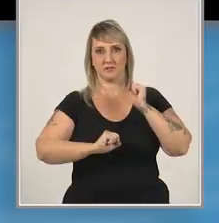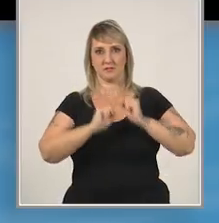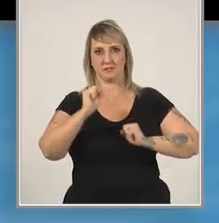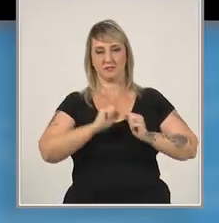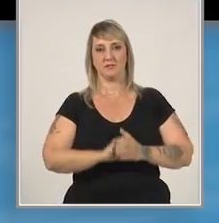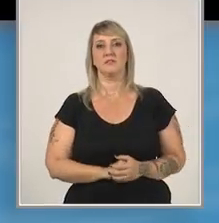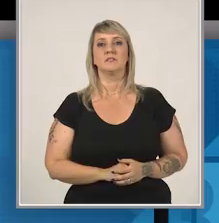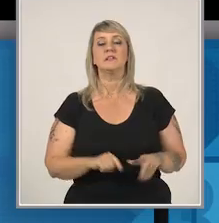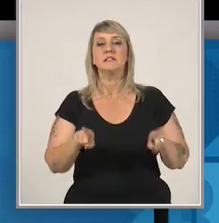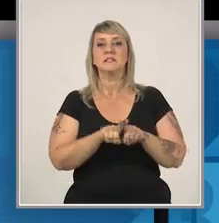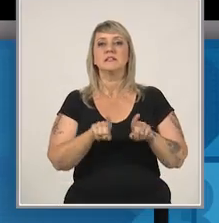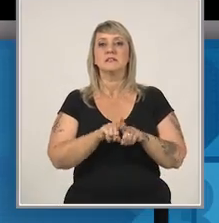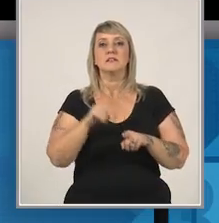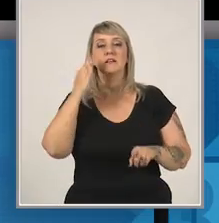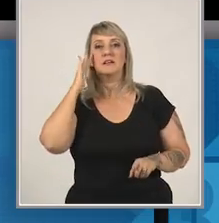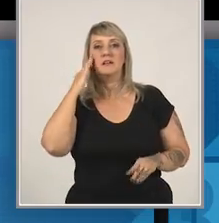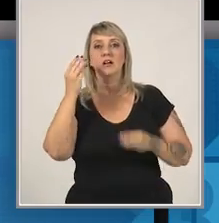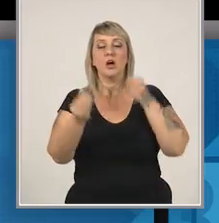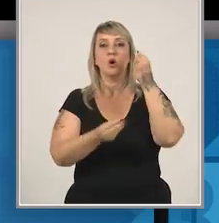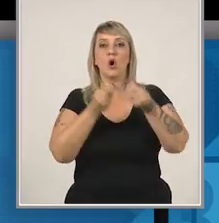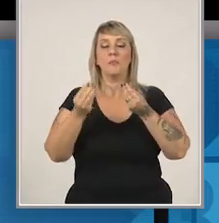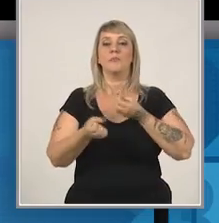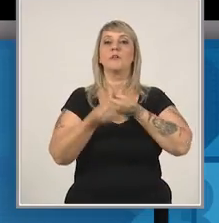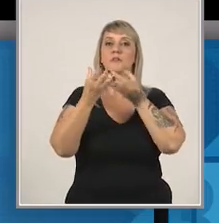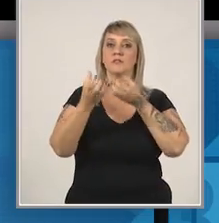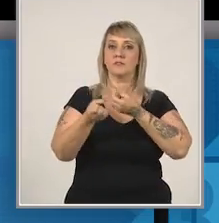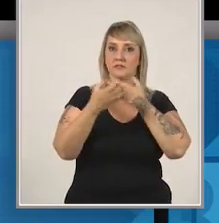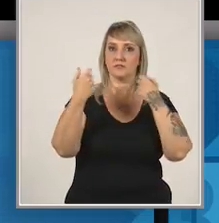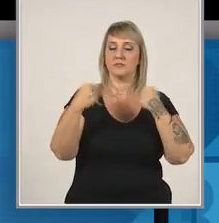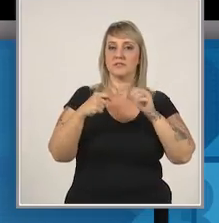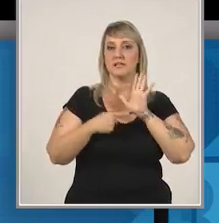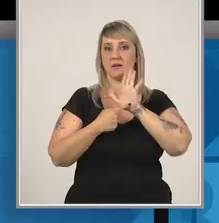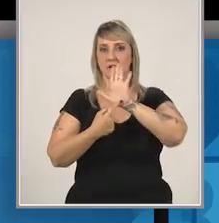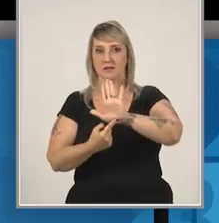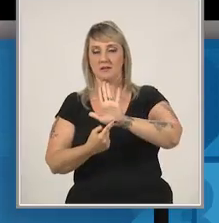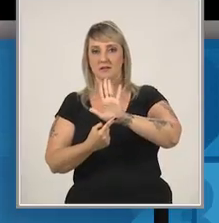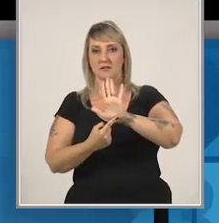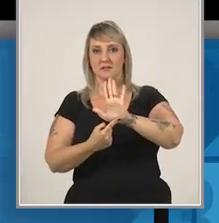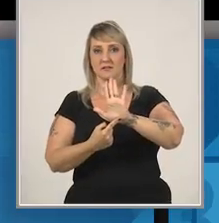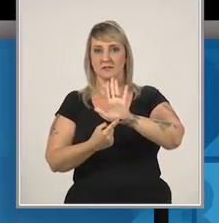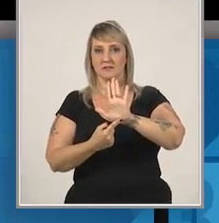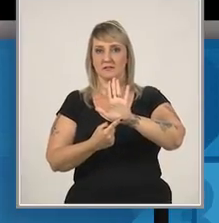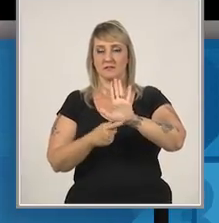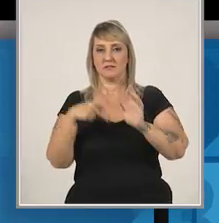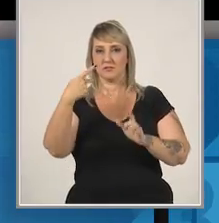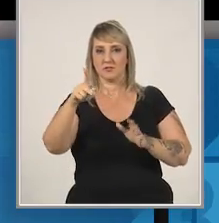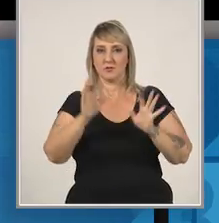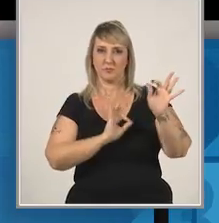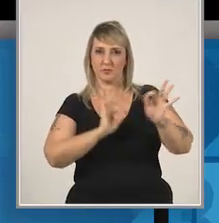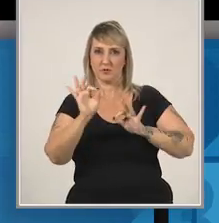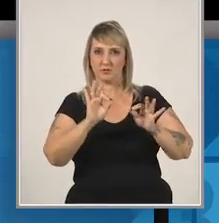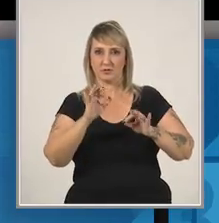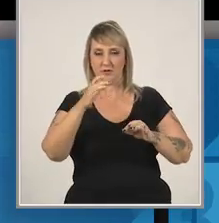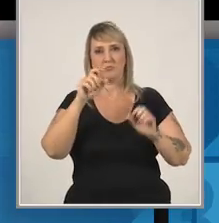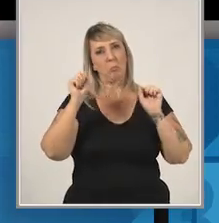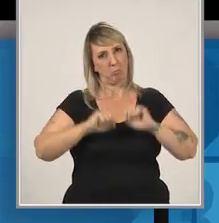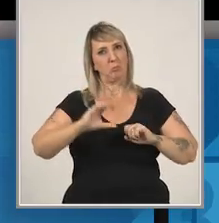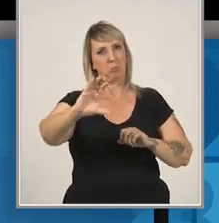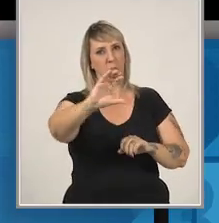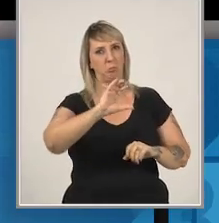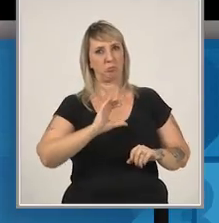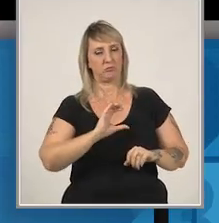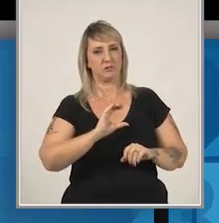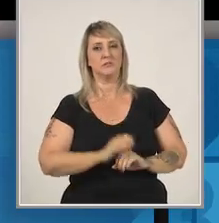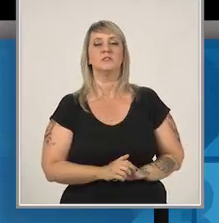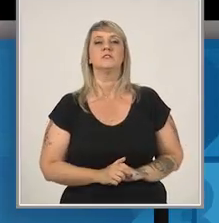sua startup. E também entender como as informações devem aparecer na apresentação de seu projeto a um